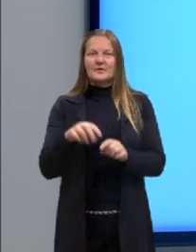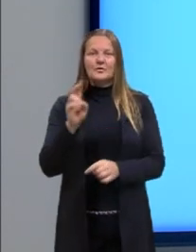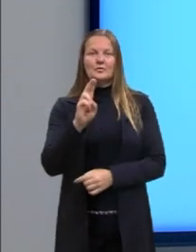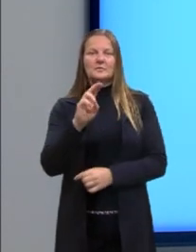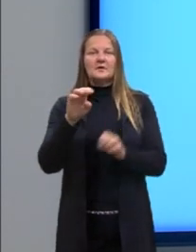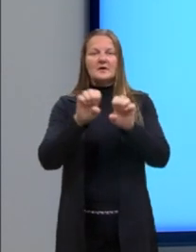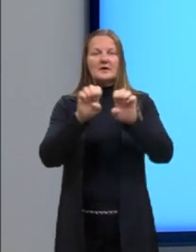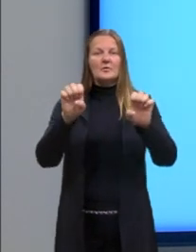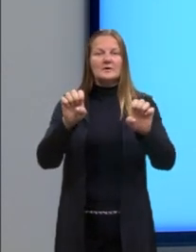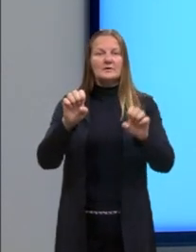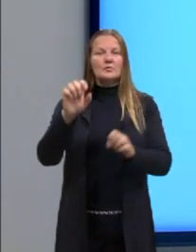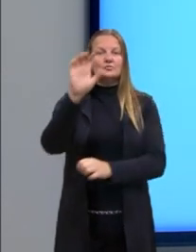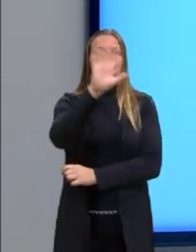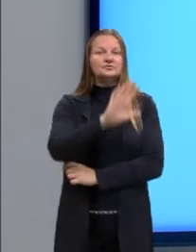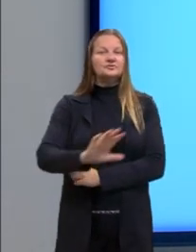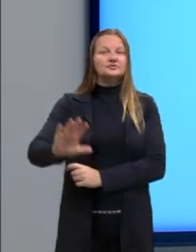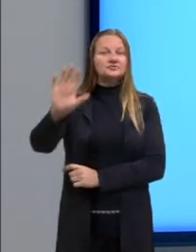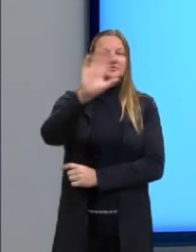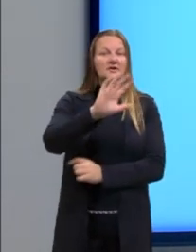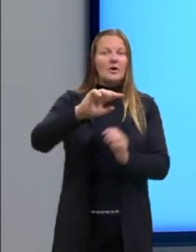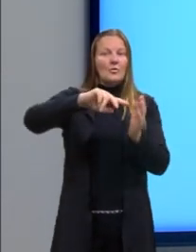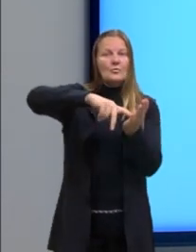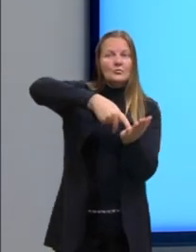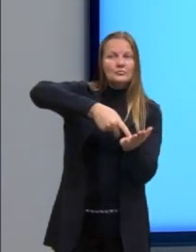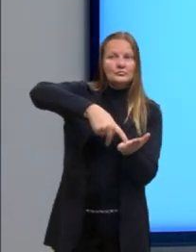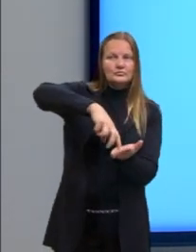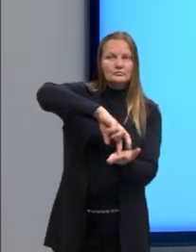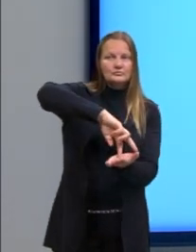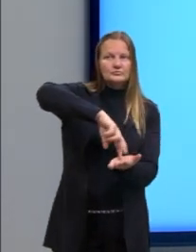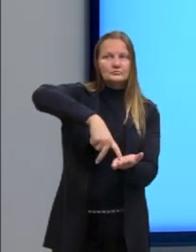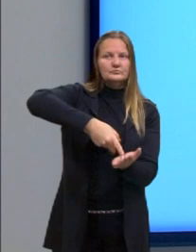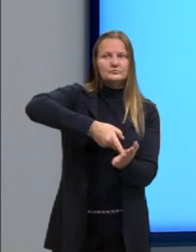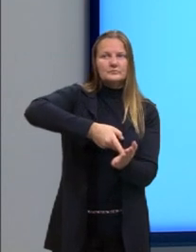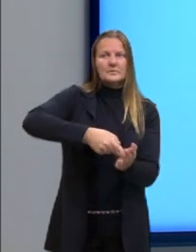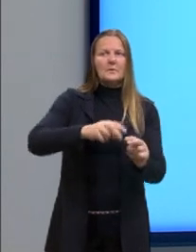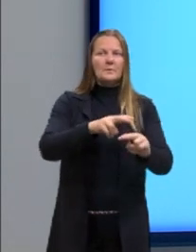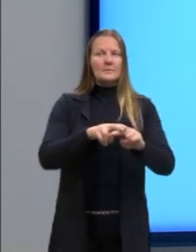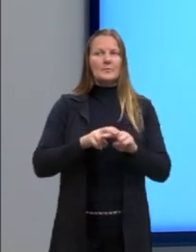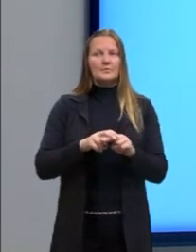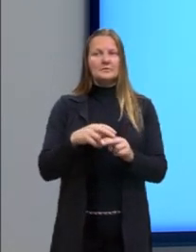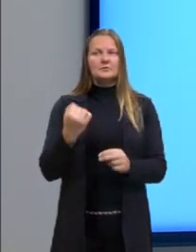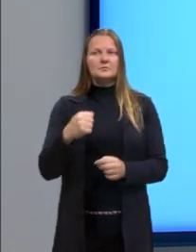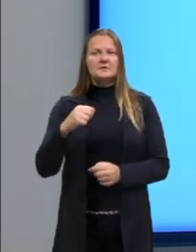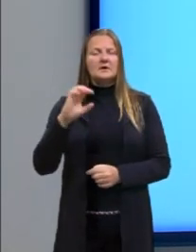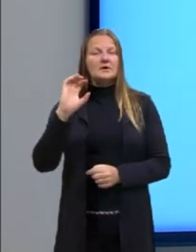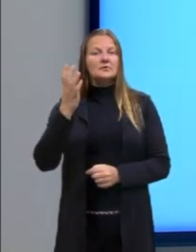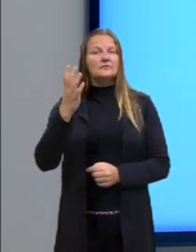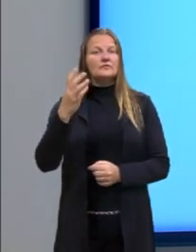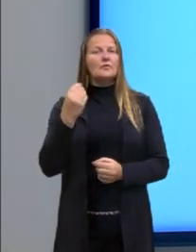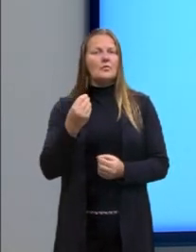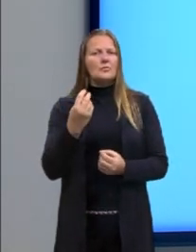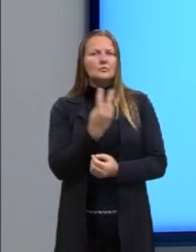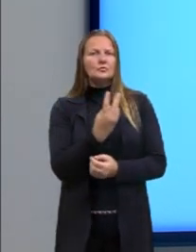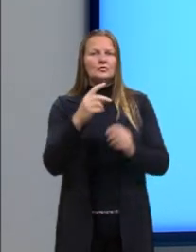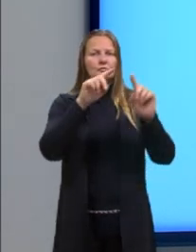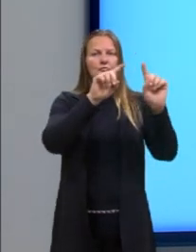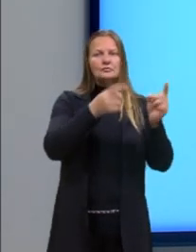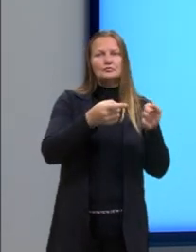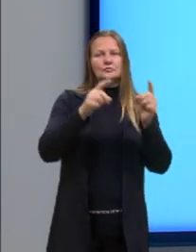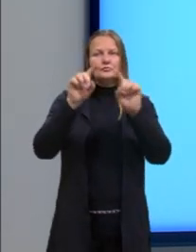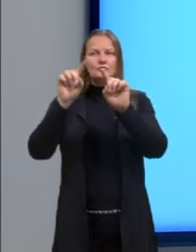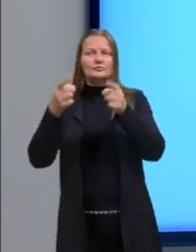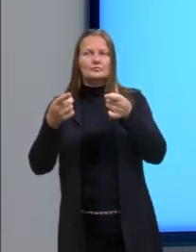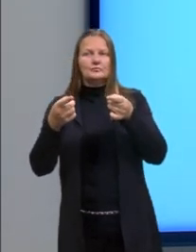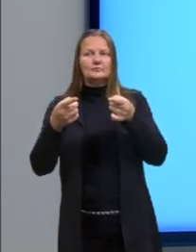equação geral da circunferência. E para isso nós vamos resolver aqueles dois parênteses que tem